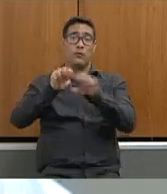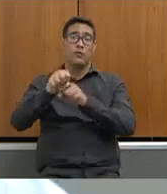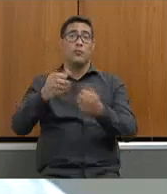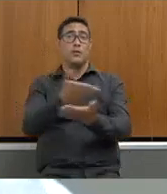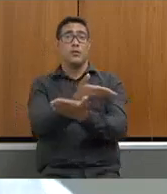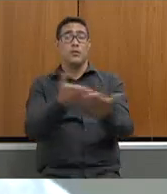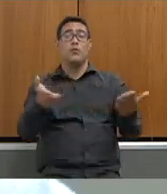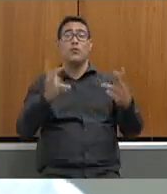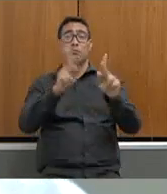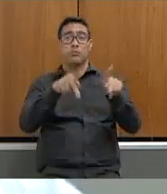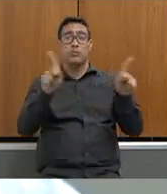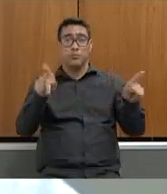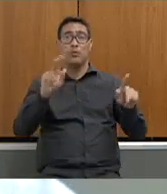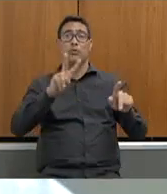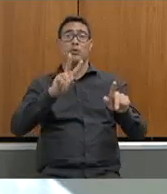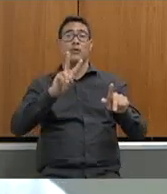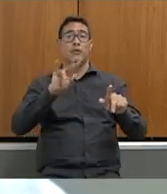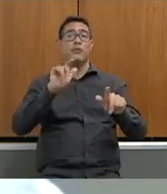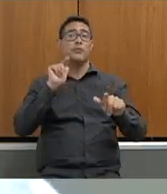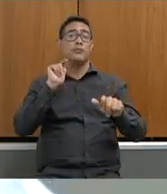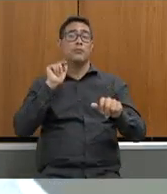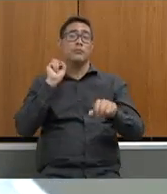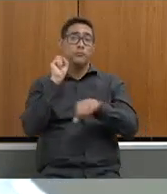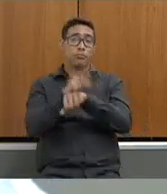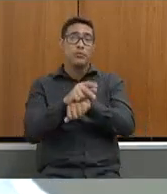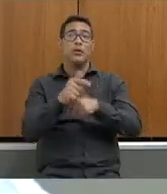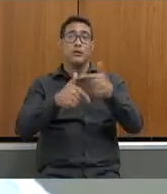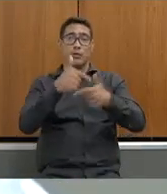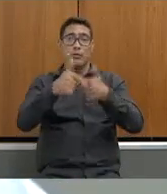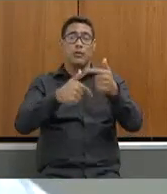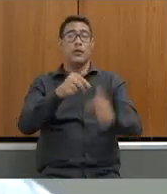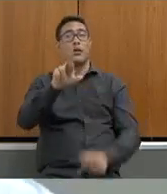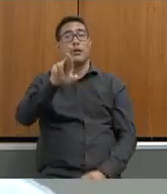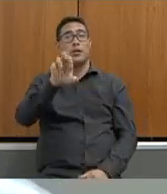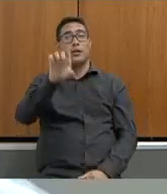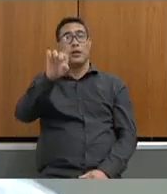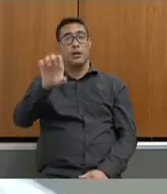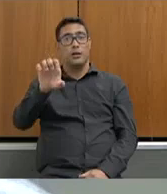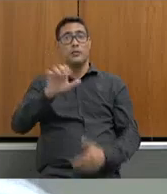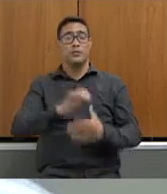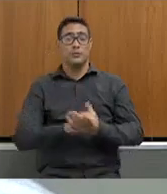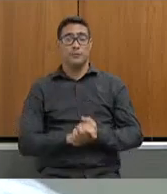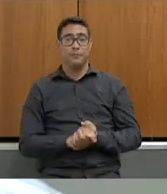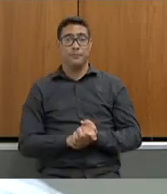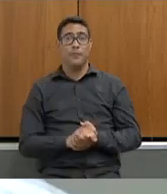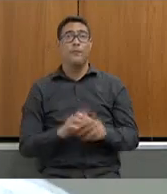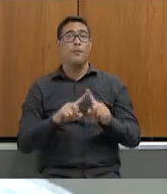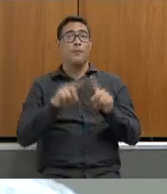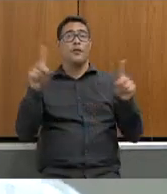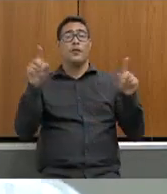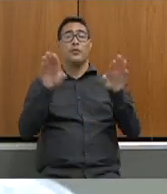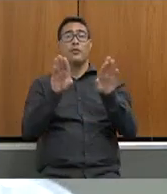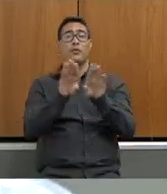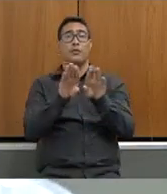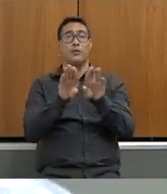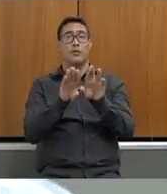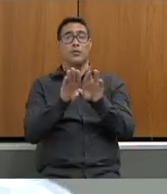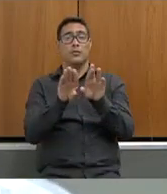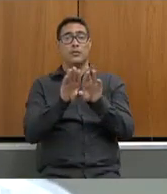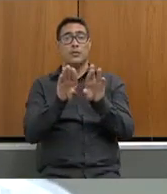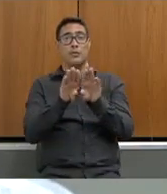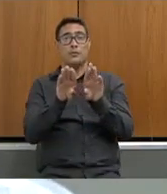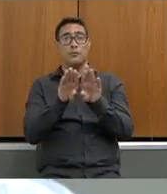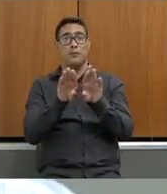professores e professoras para trabalhar na nossa rede né e a respeito também da da